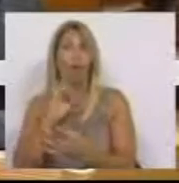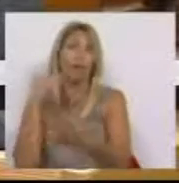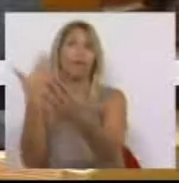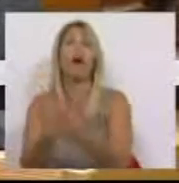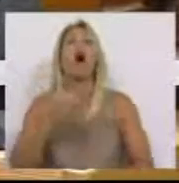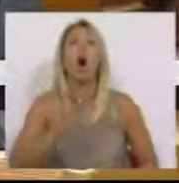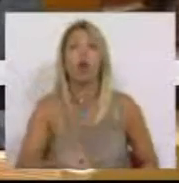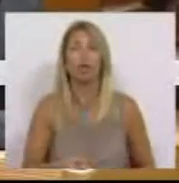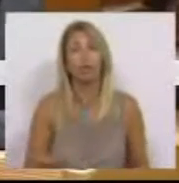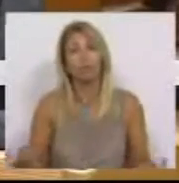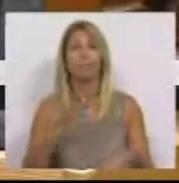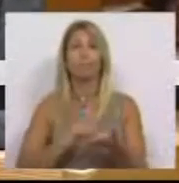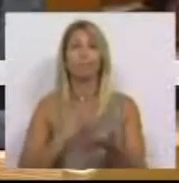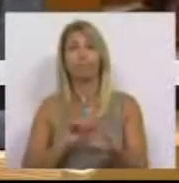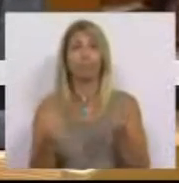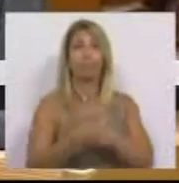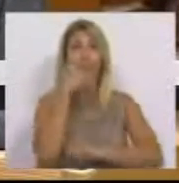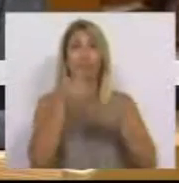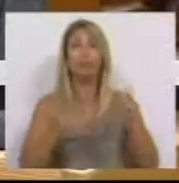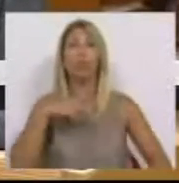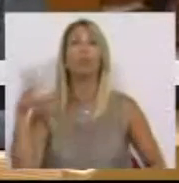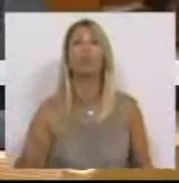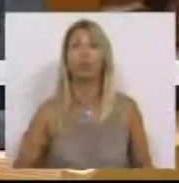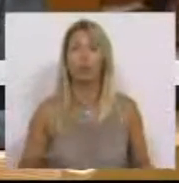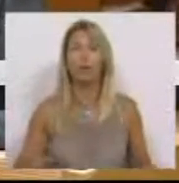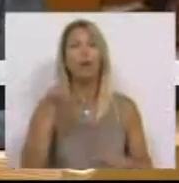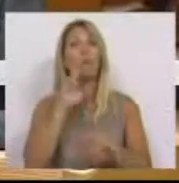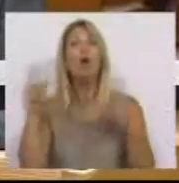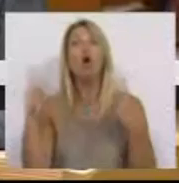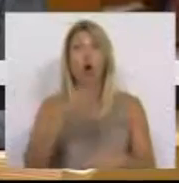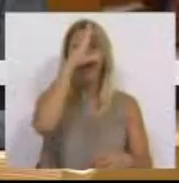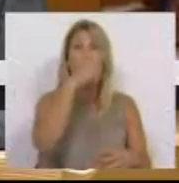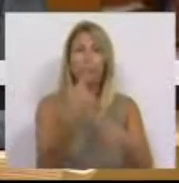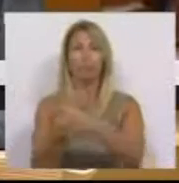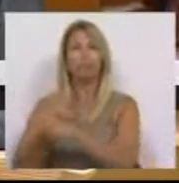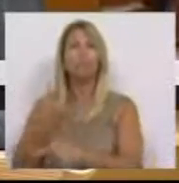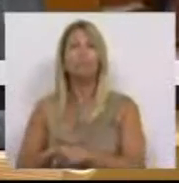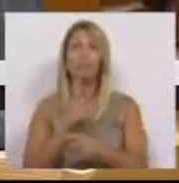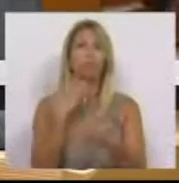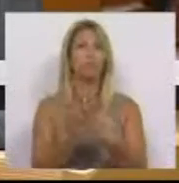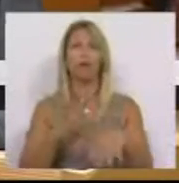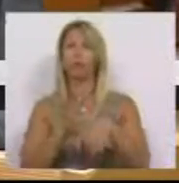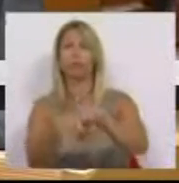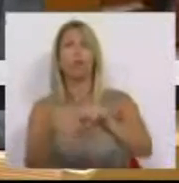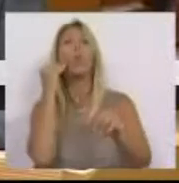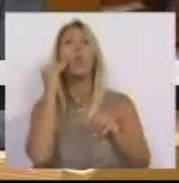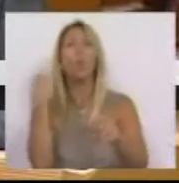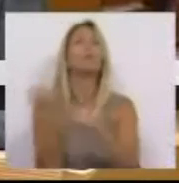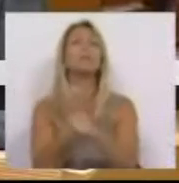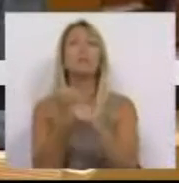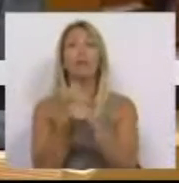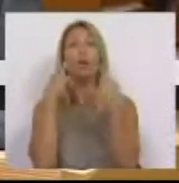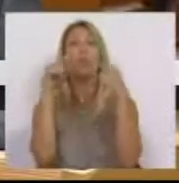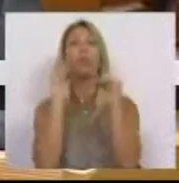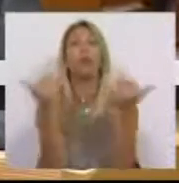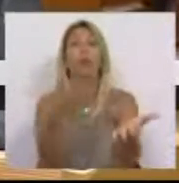As despesas dos diferentes Ministérios se irão traduzir na degradação da capacidade de estes prestarem os serviços públicos que lhes